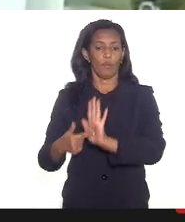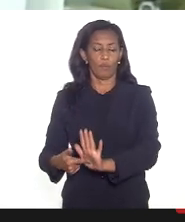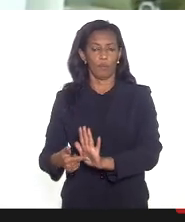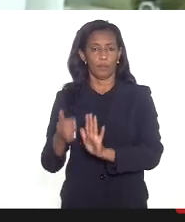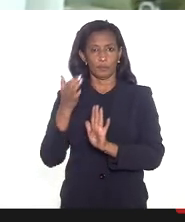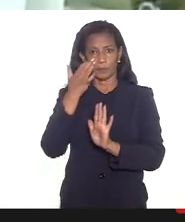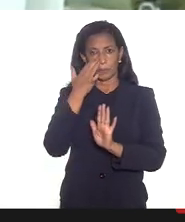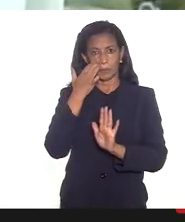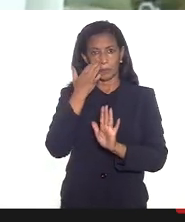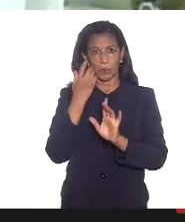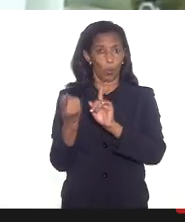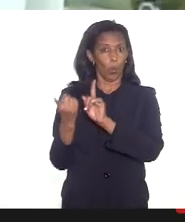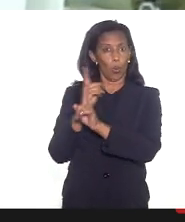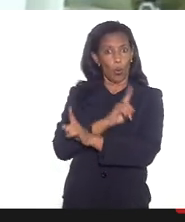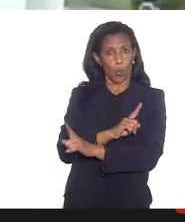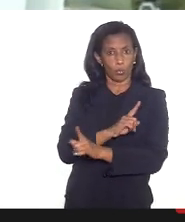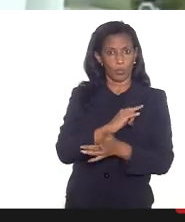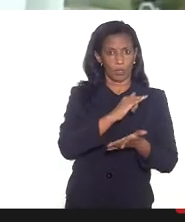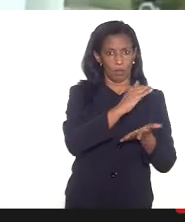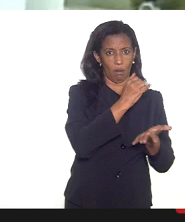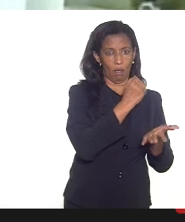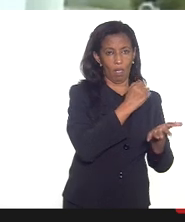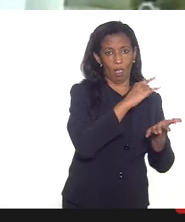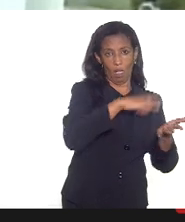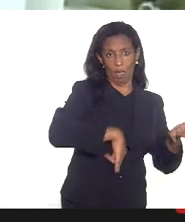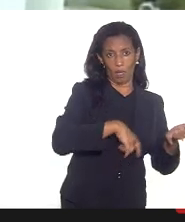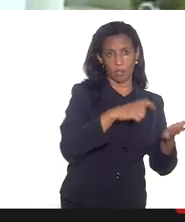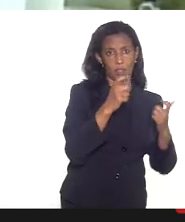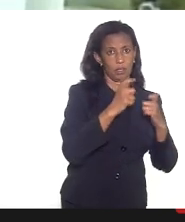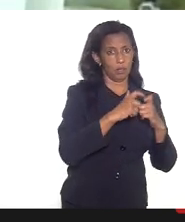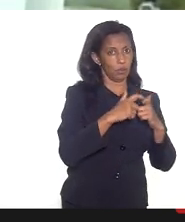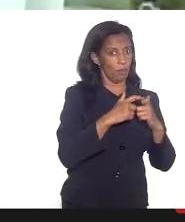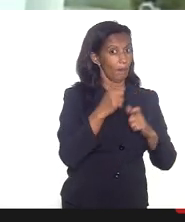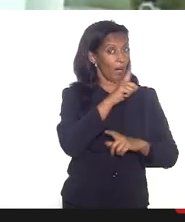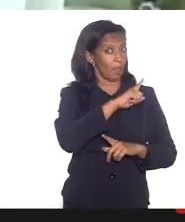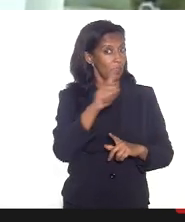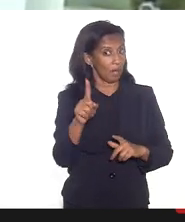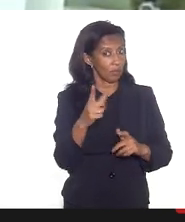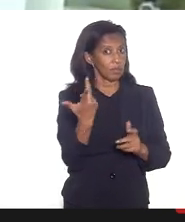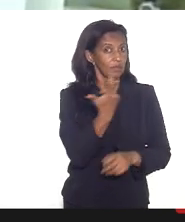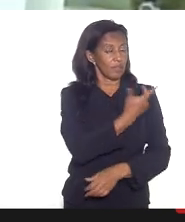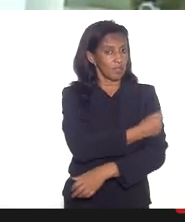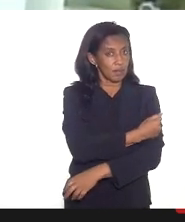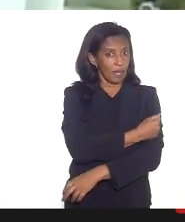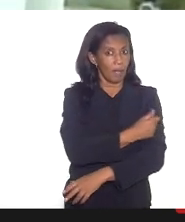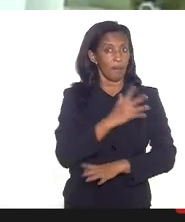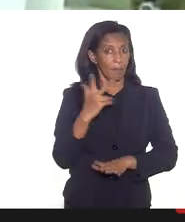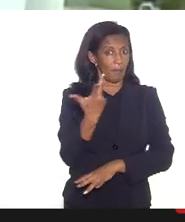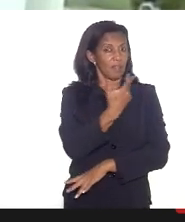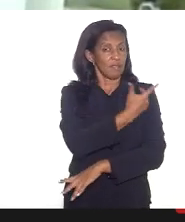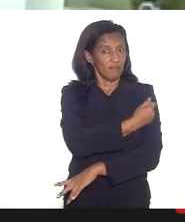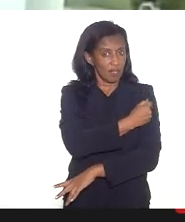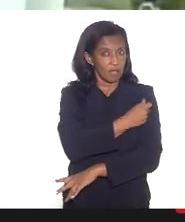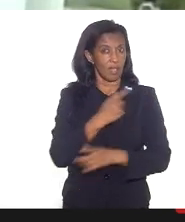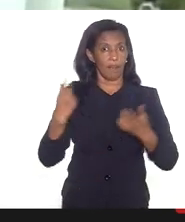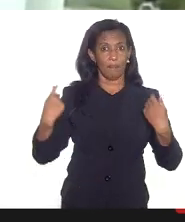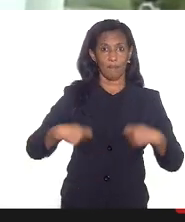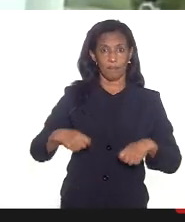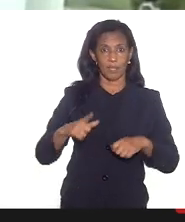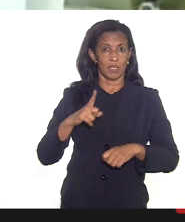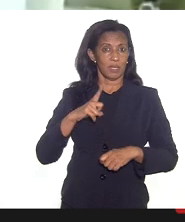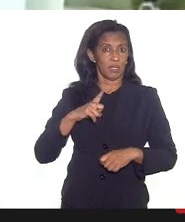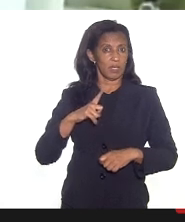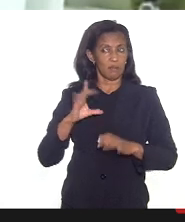contraindicação aí sim teria um atestado para não se vacinar mas para se vacinar deveria ser